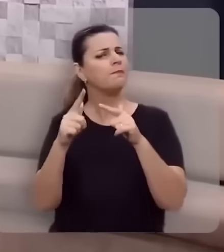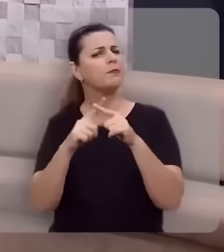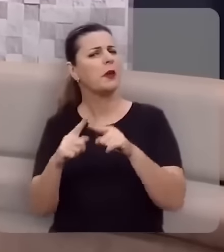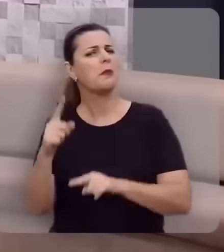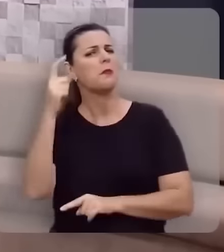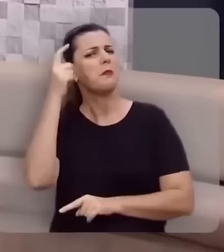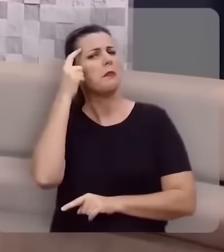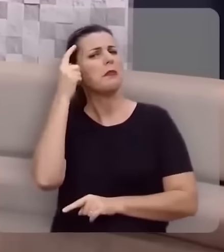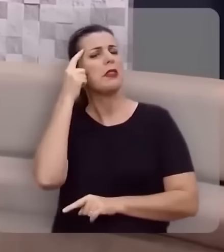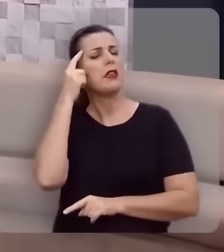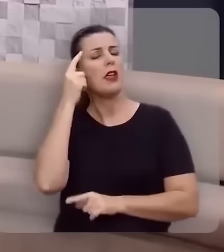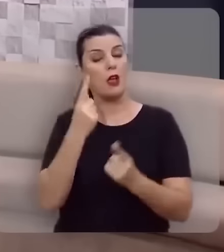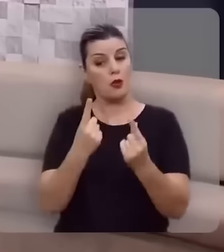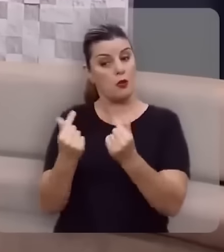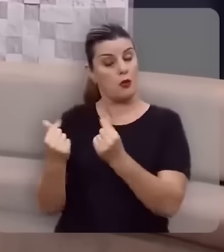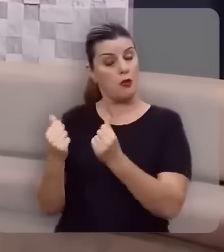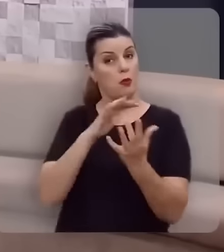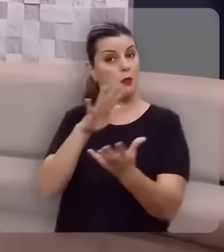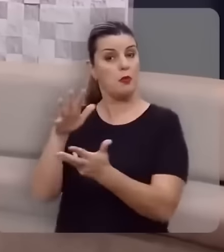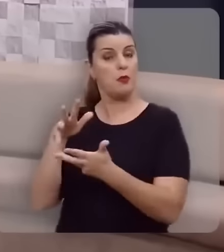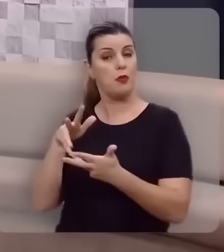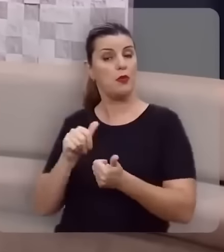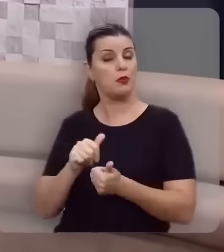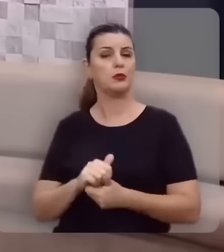tange à economia global.